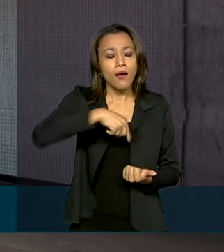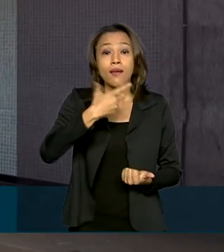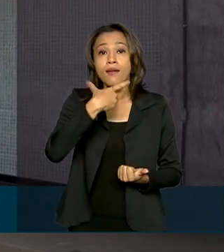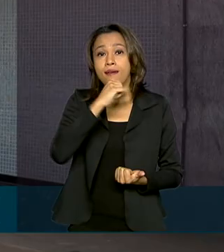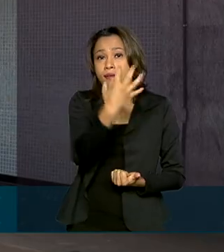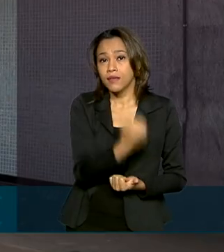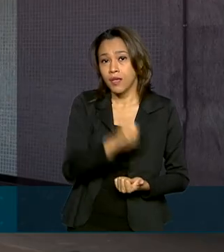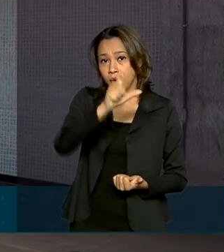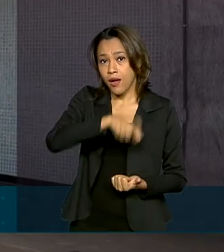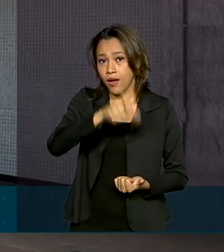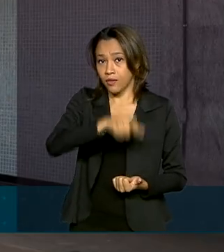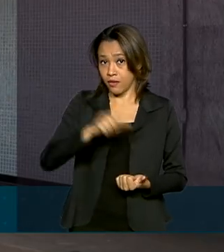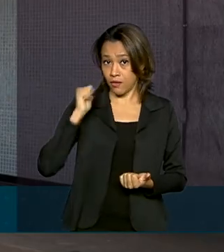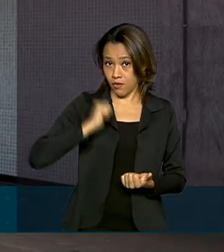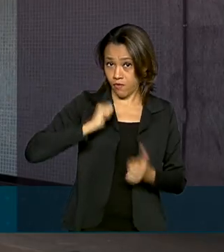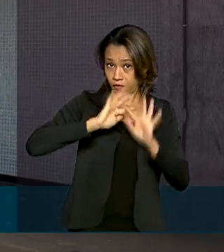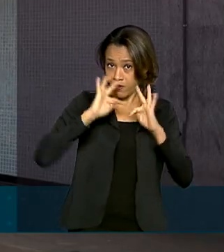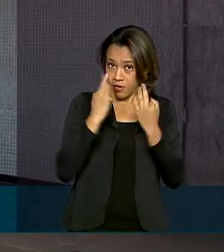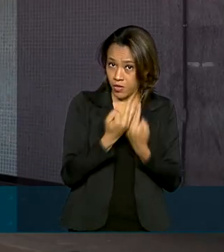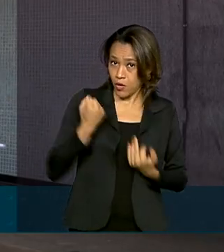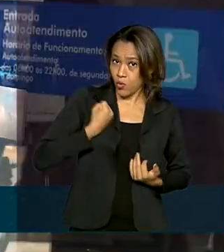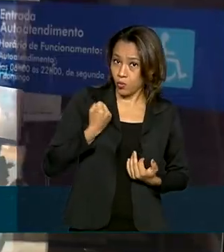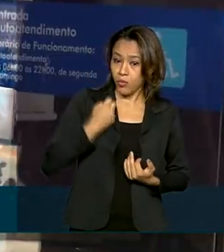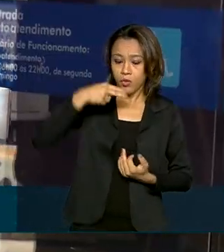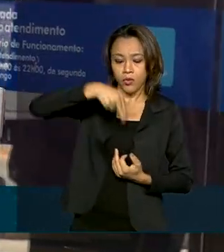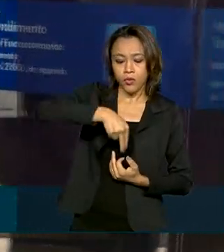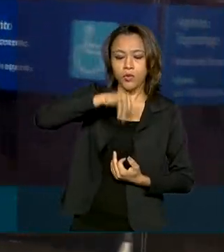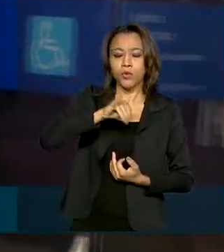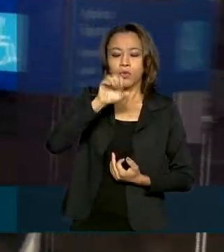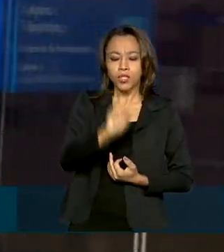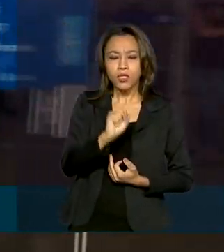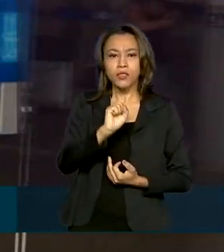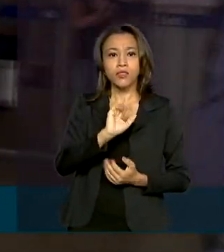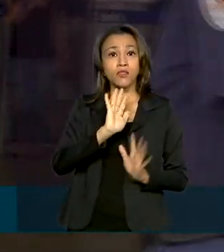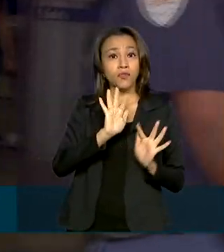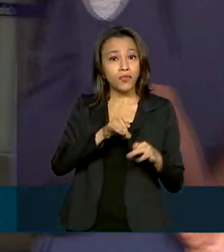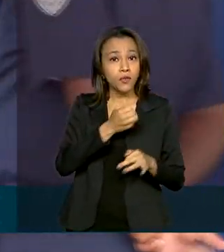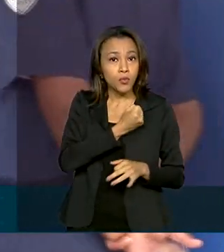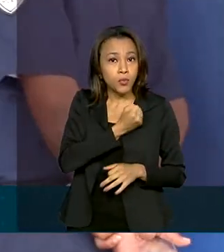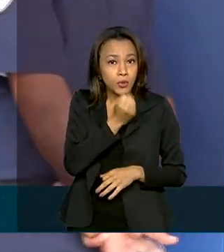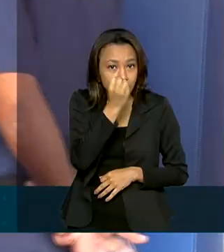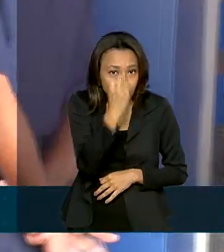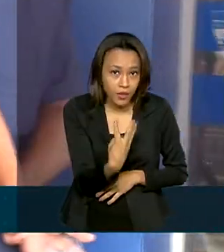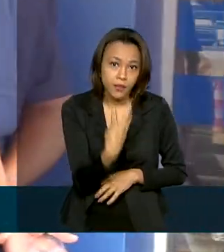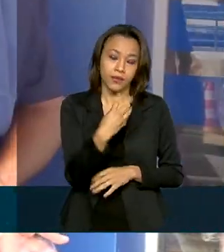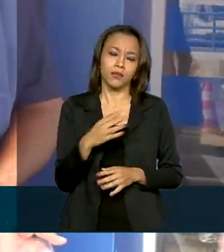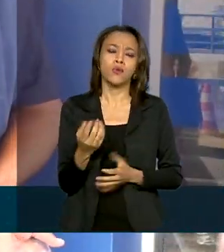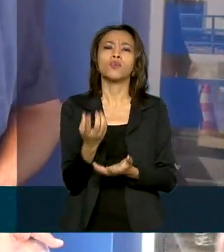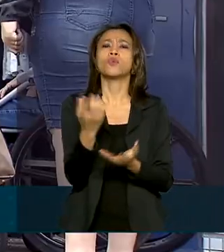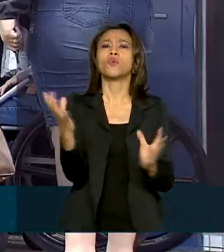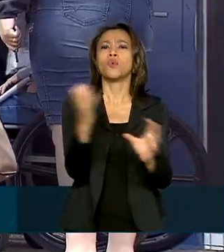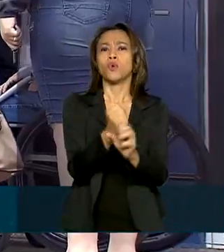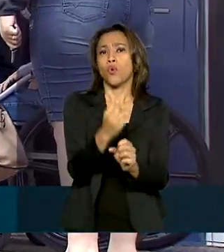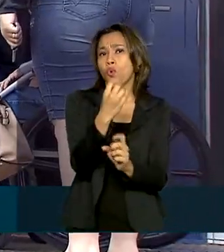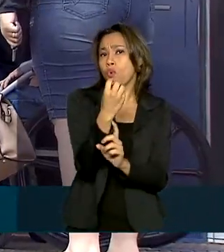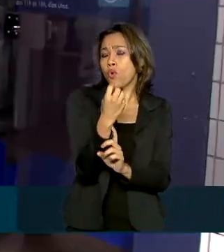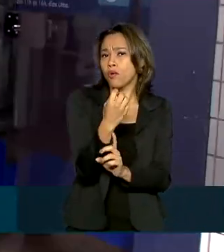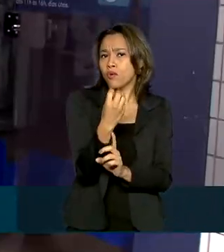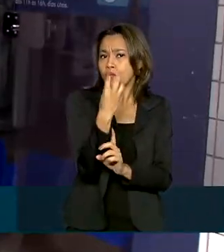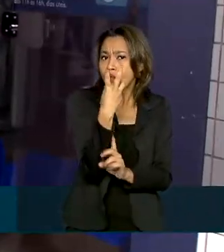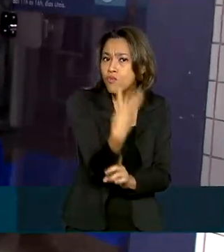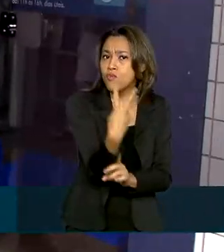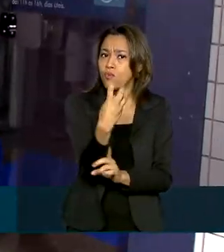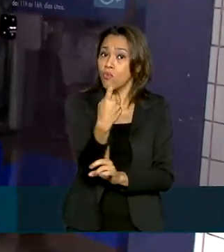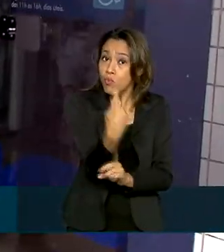Família com número de identificação social UNIS final 3. 1 milhão e 600 mil pessoas